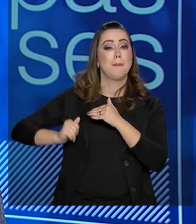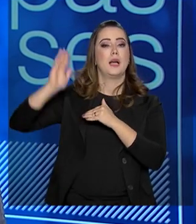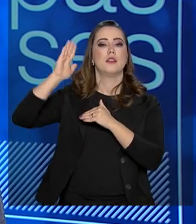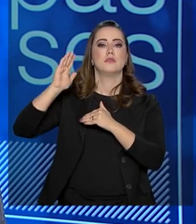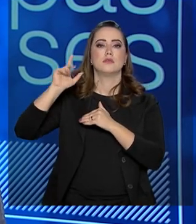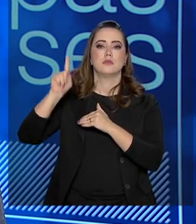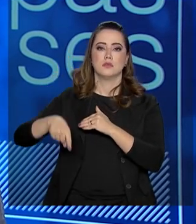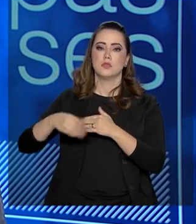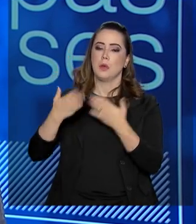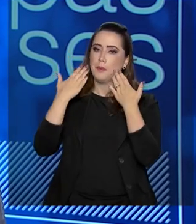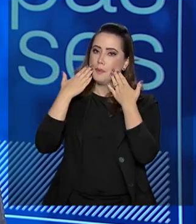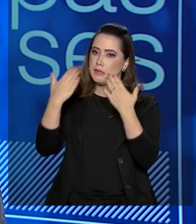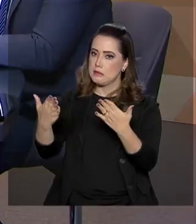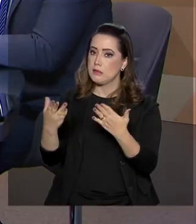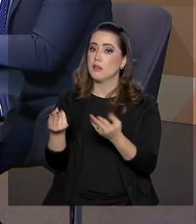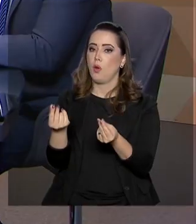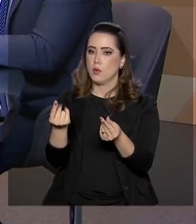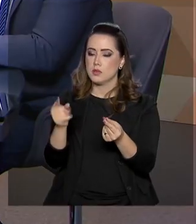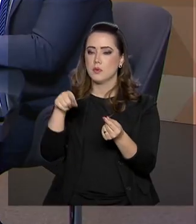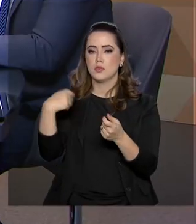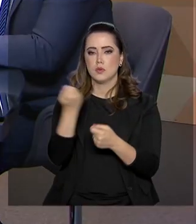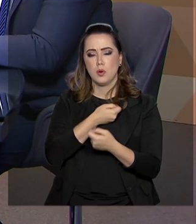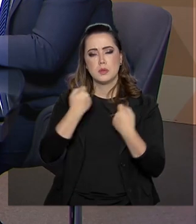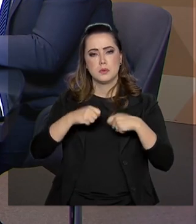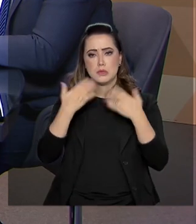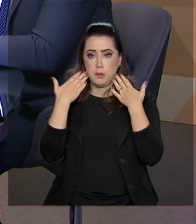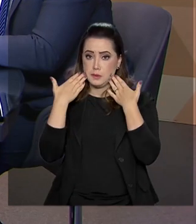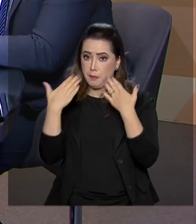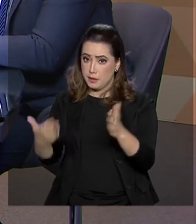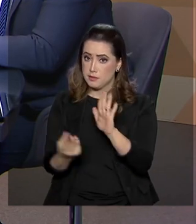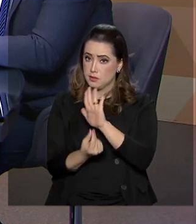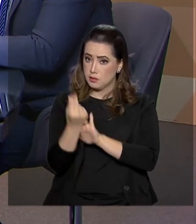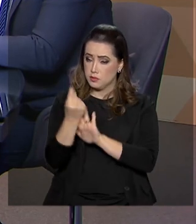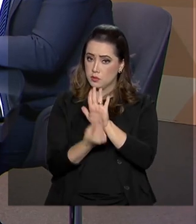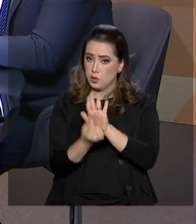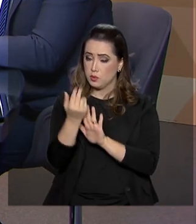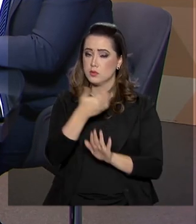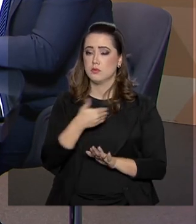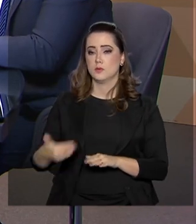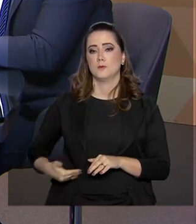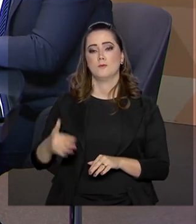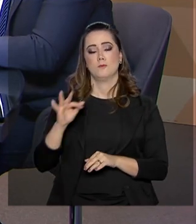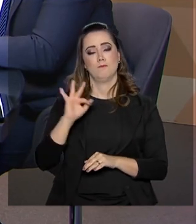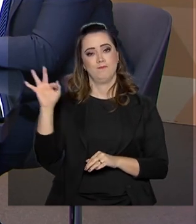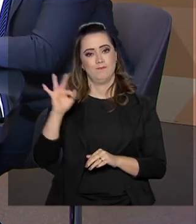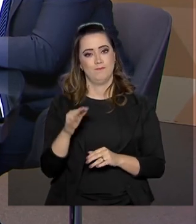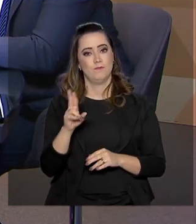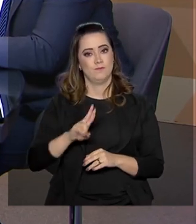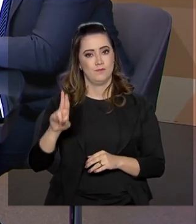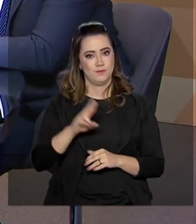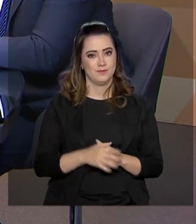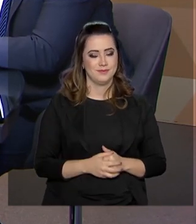tudo, prestação de contas. Precisamos prestar contas aos recursos públicos utilizados.